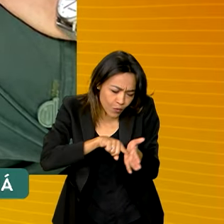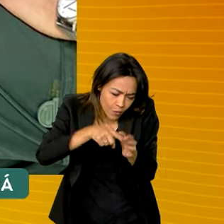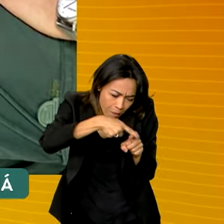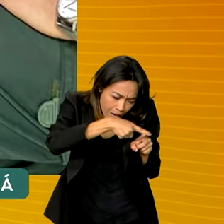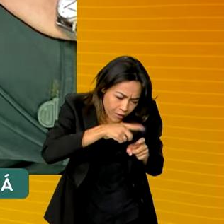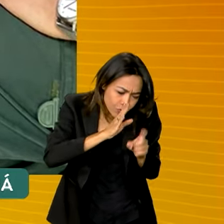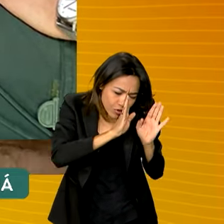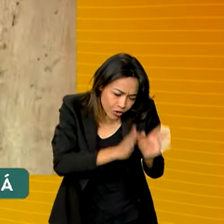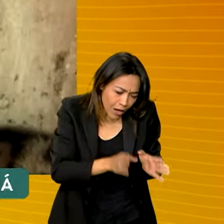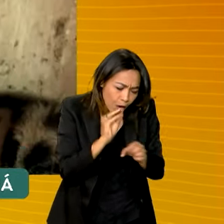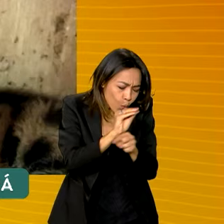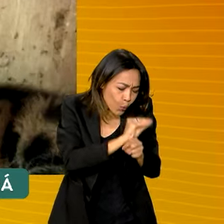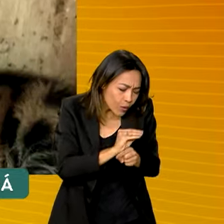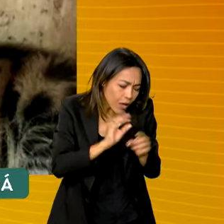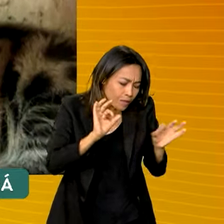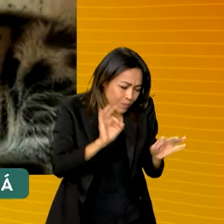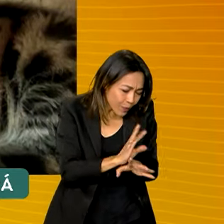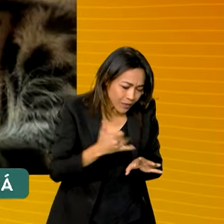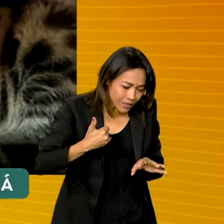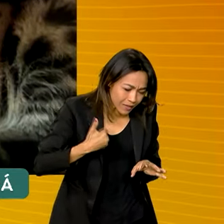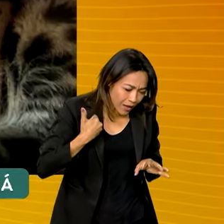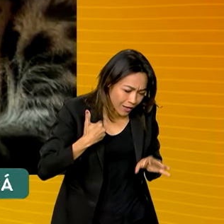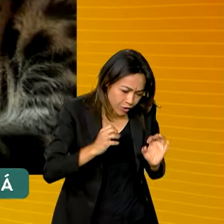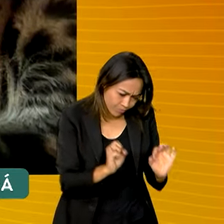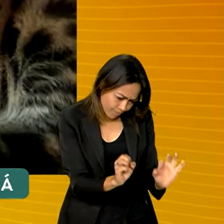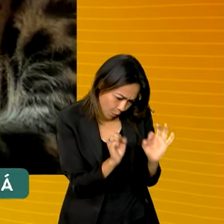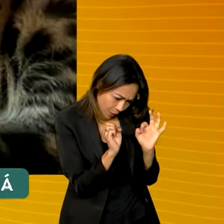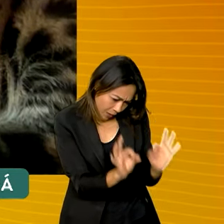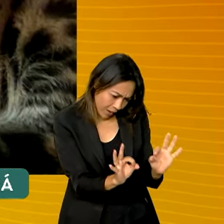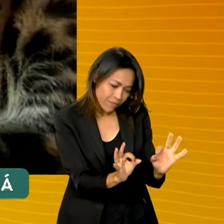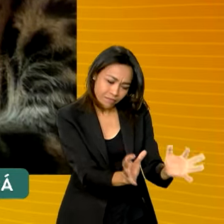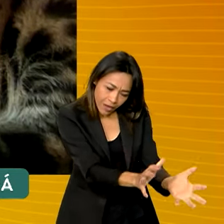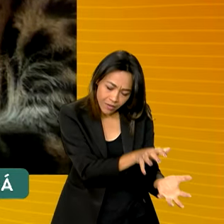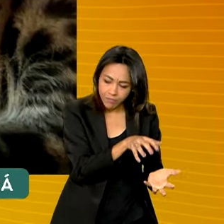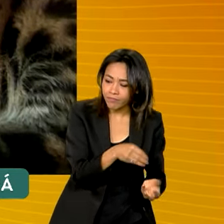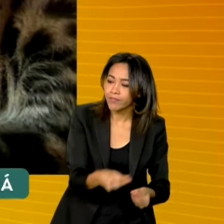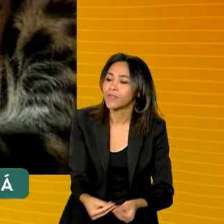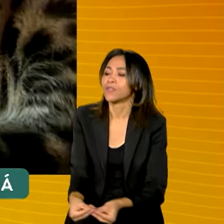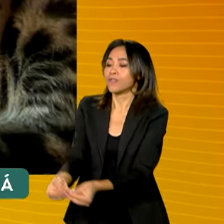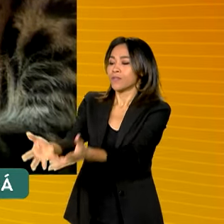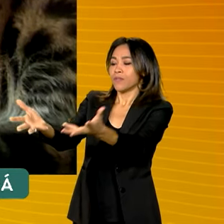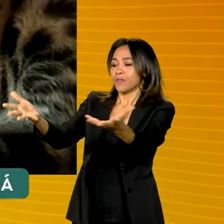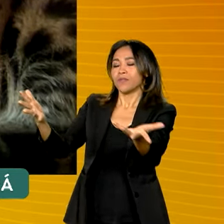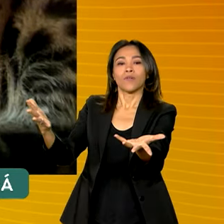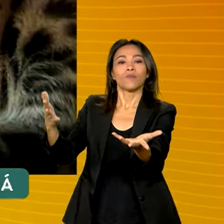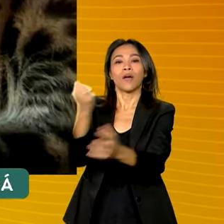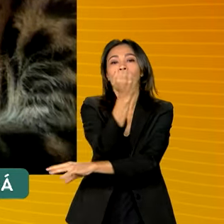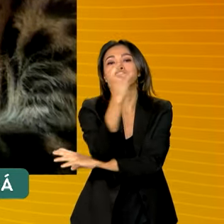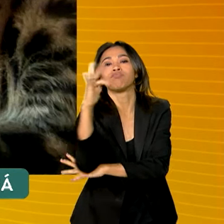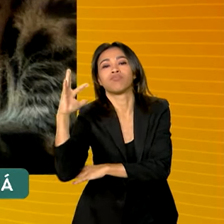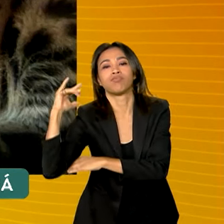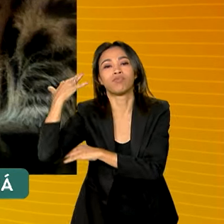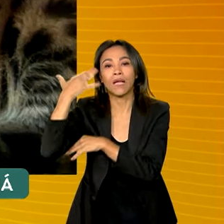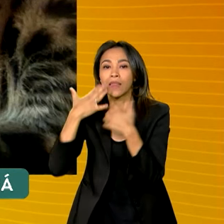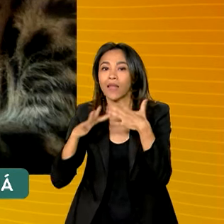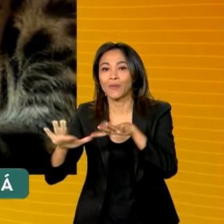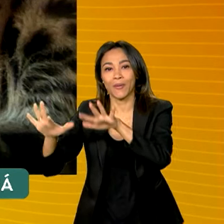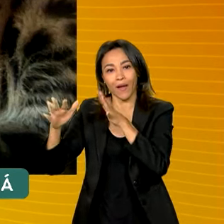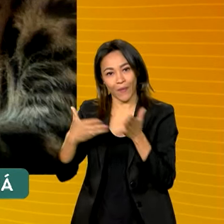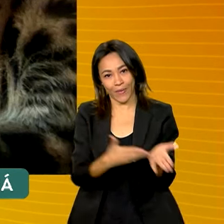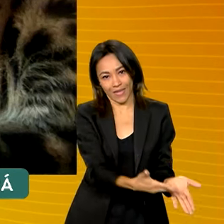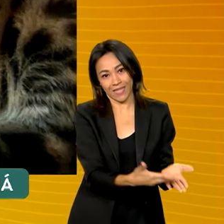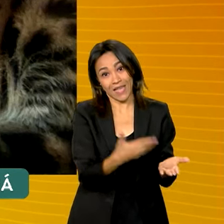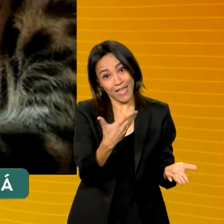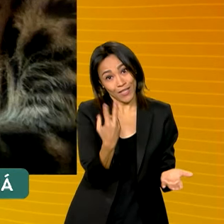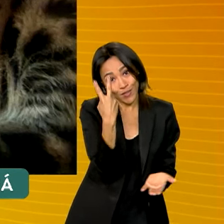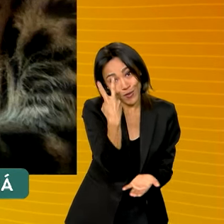cuidados até que tenham idade suficiente para reintrodução ao habitat natural. Um detalhe curioso é que